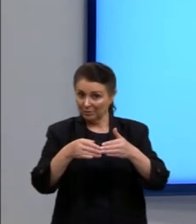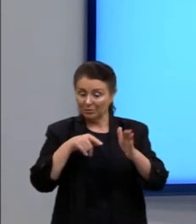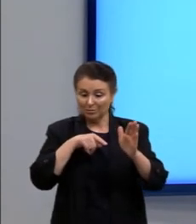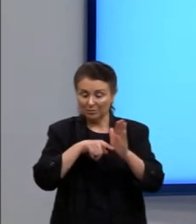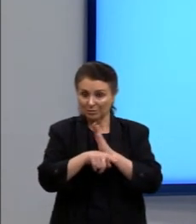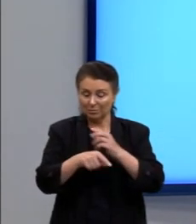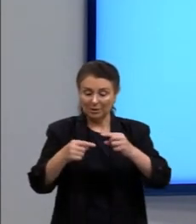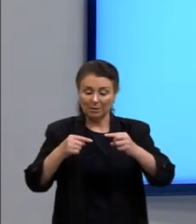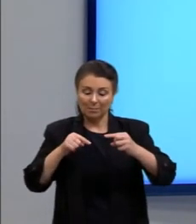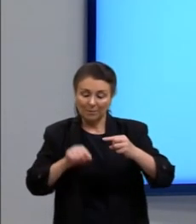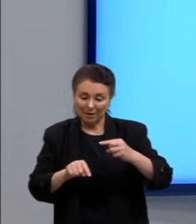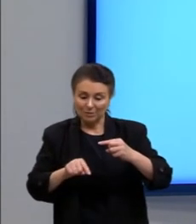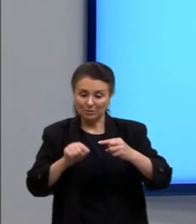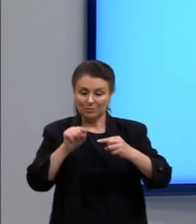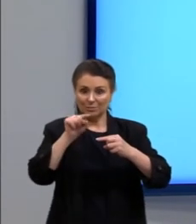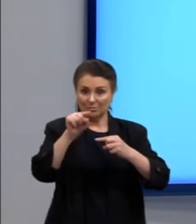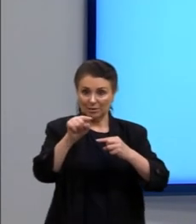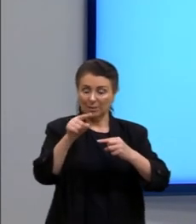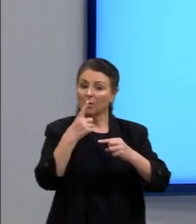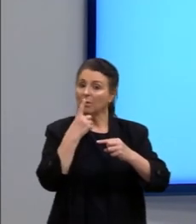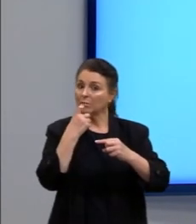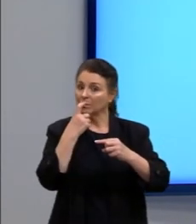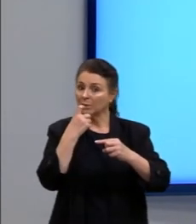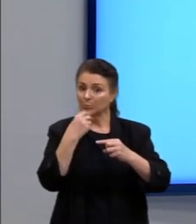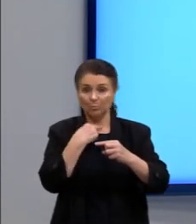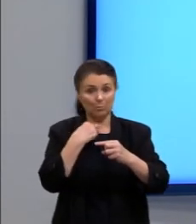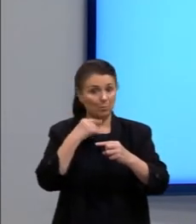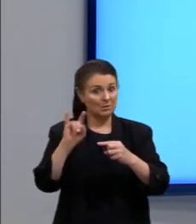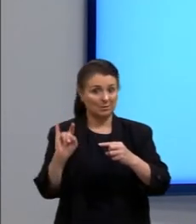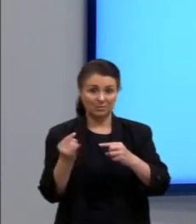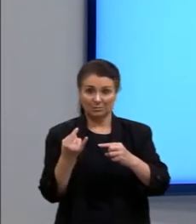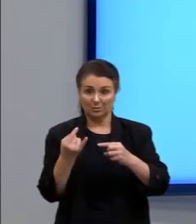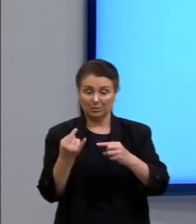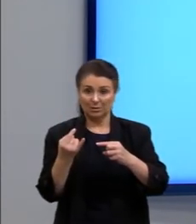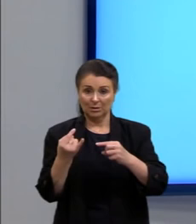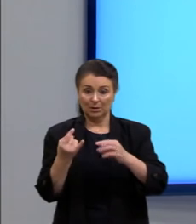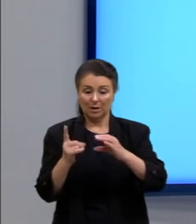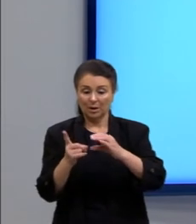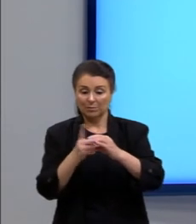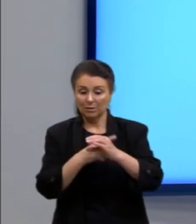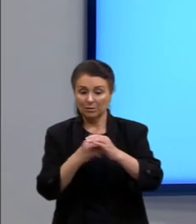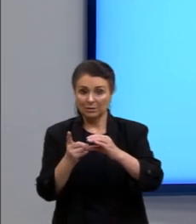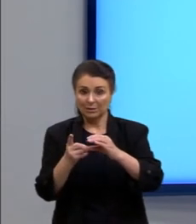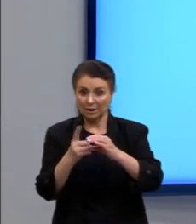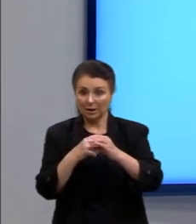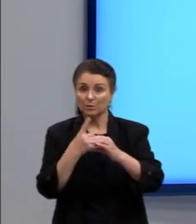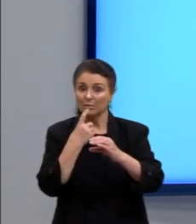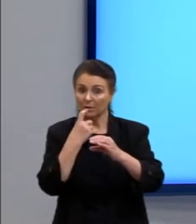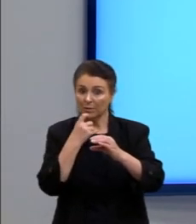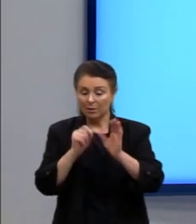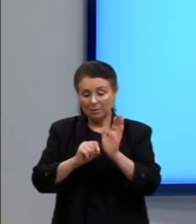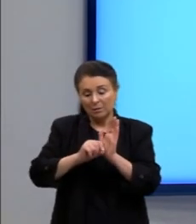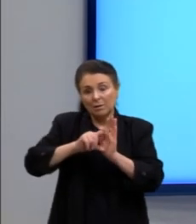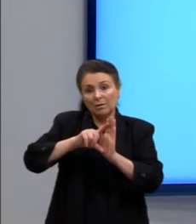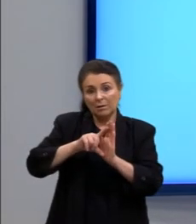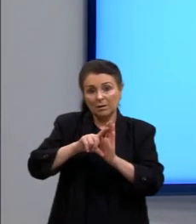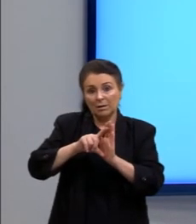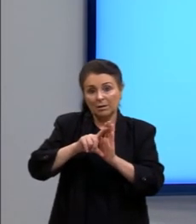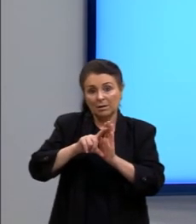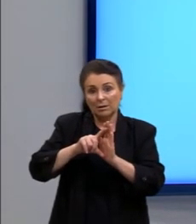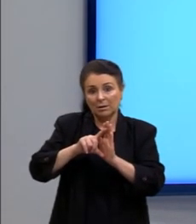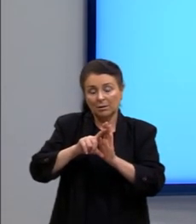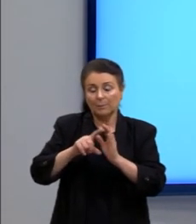a cor vermelha, ela não pode ser a última. Ela é a que tem velocidade maior e é o que a gente está procurando. Porque, vejam,